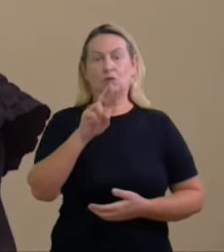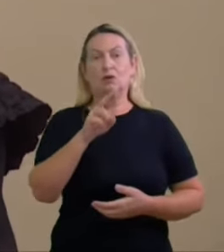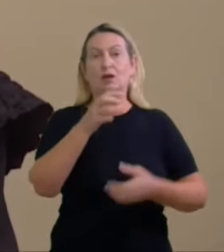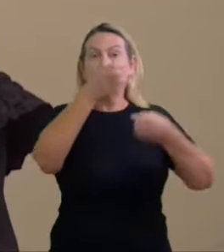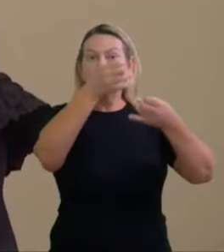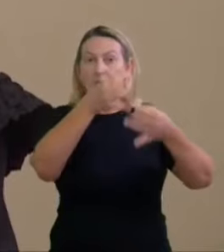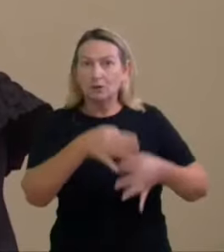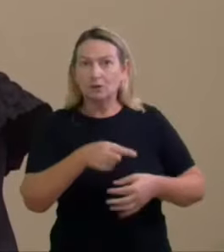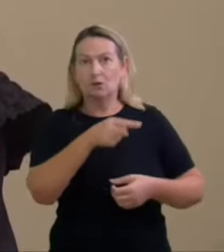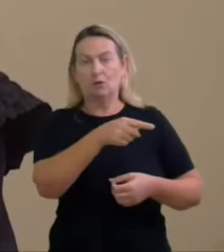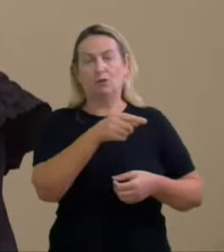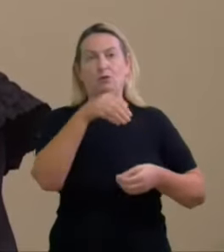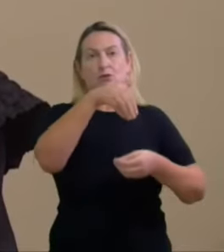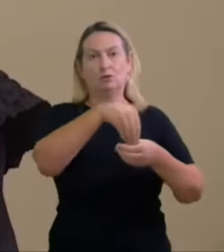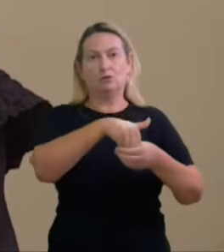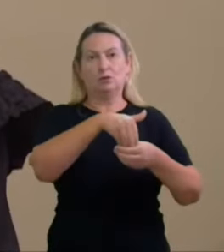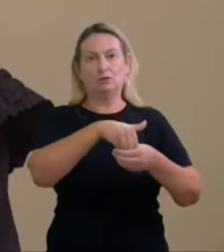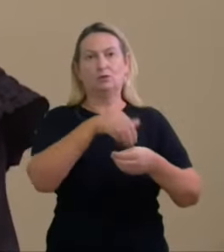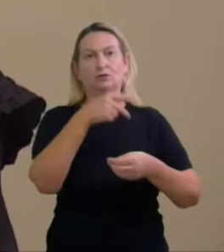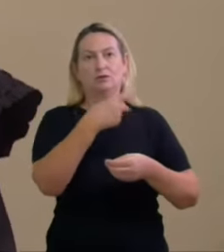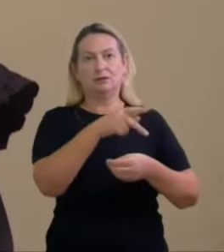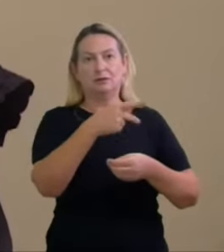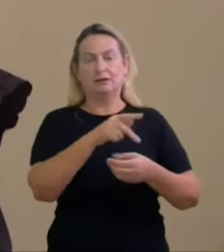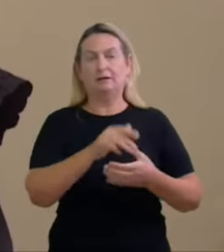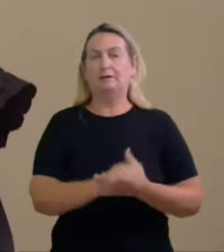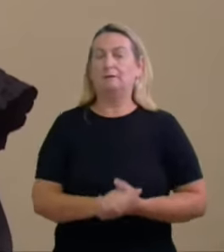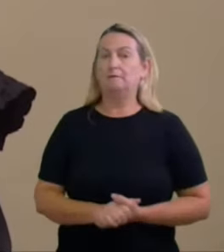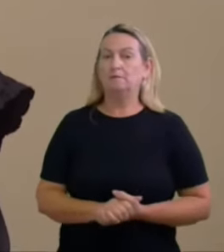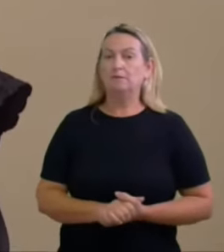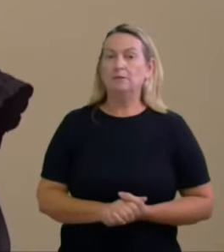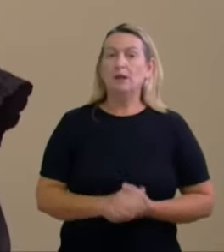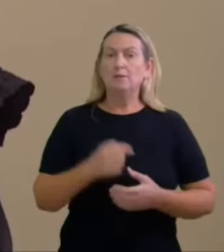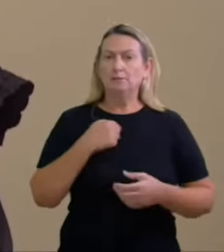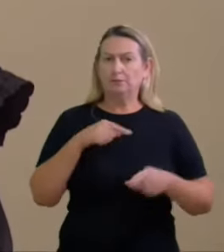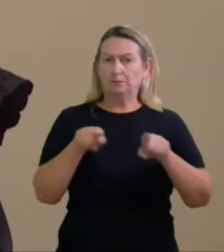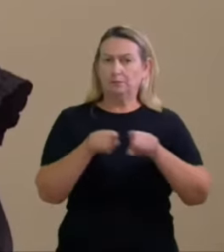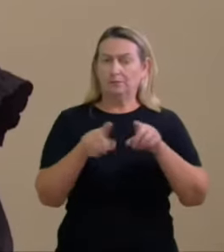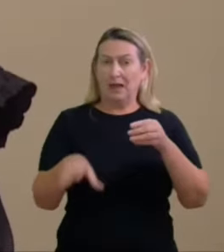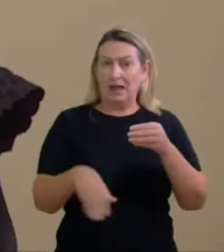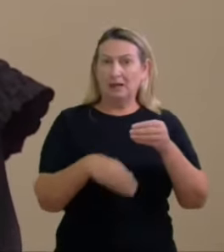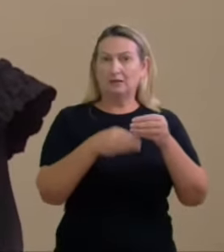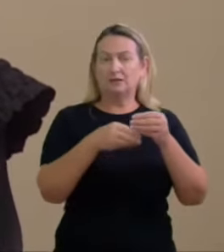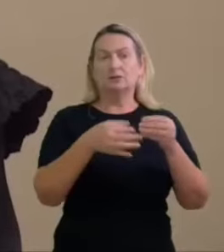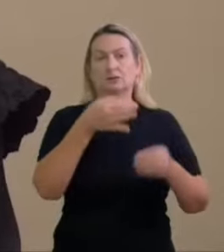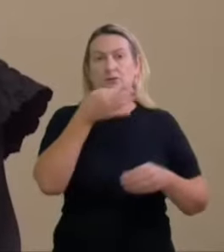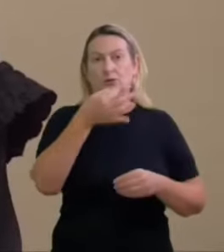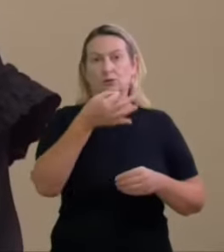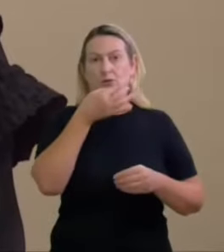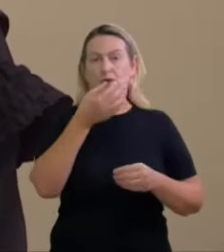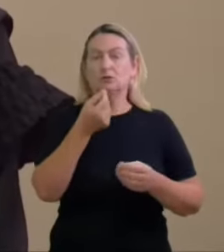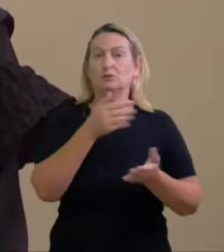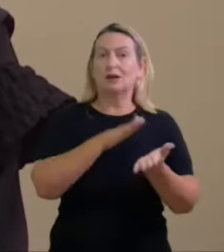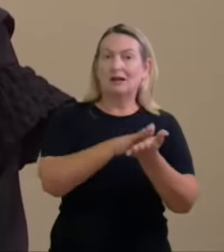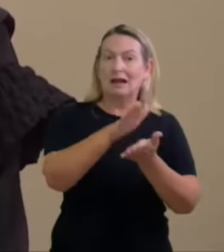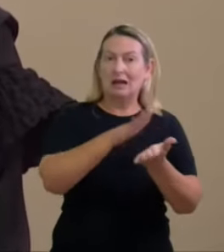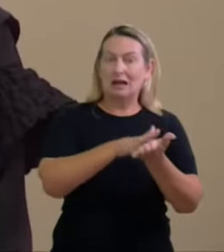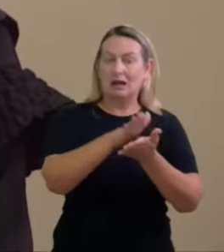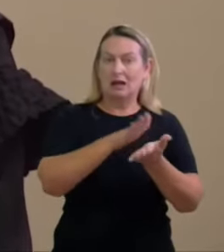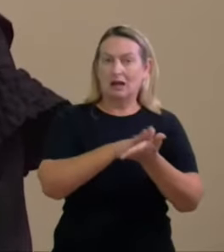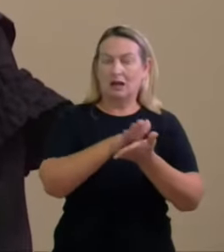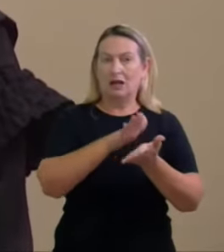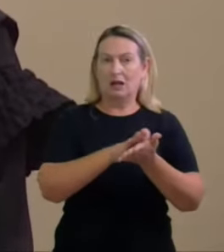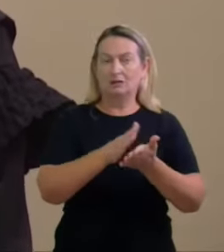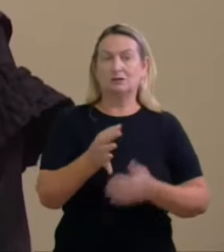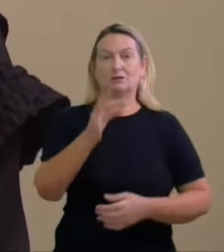adiro também ao voto do relator e eu ainda acrescento mais um argumento em relação aos gastos de honorários